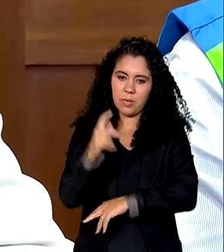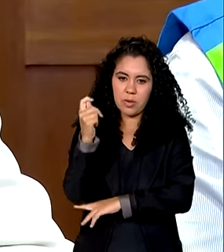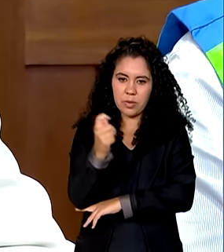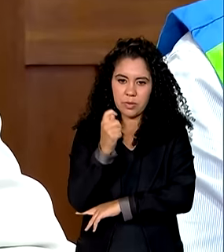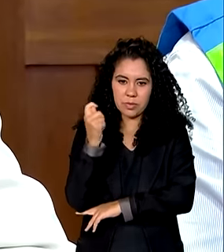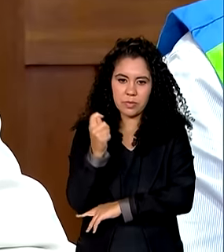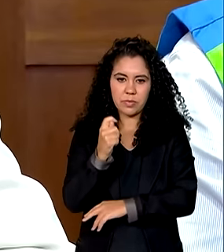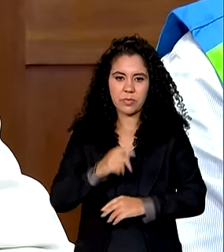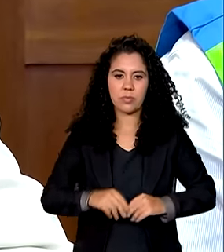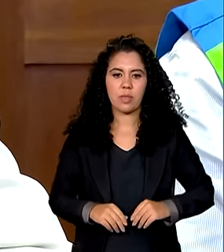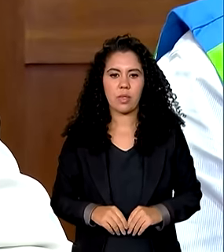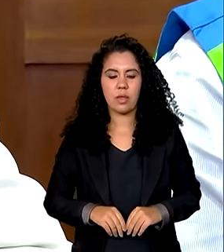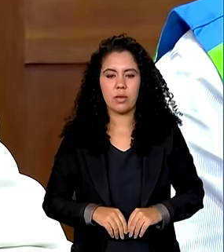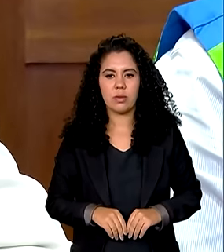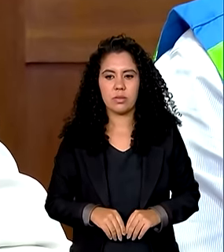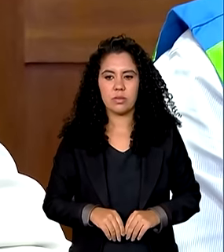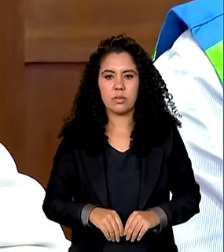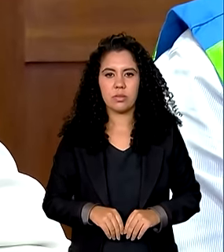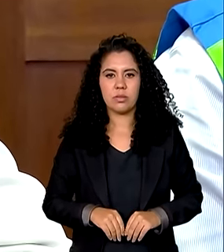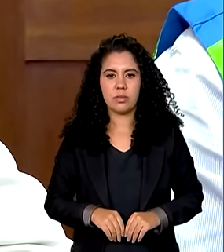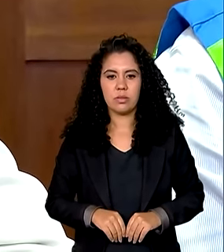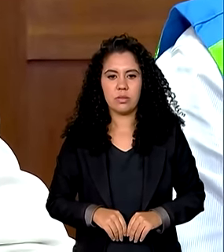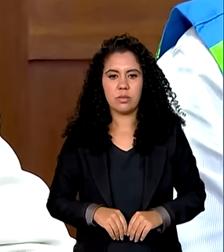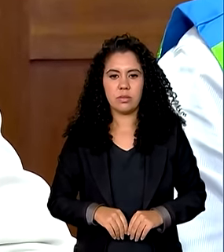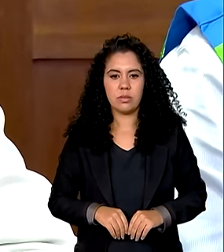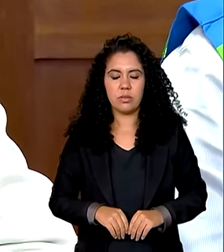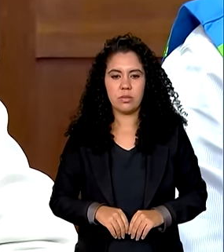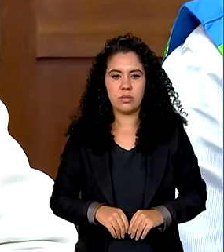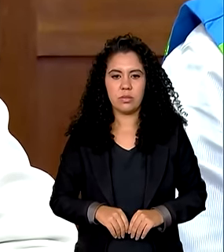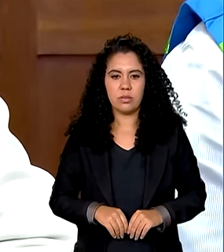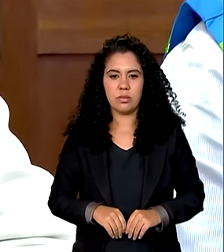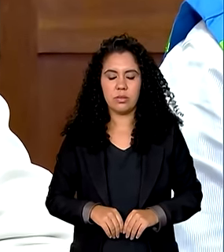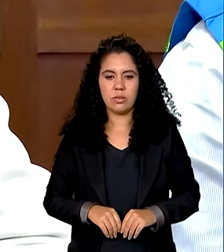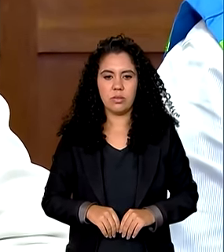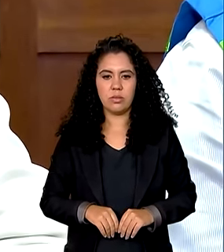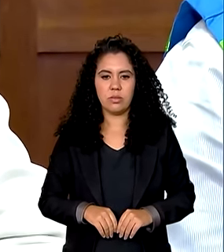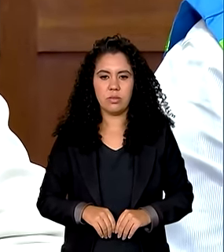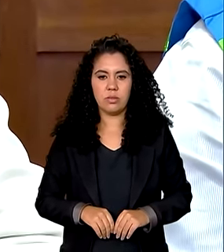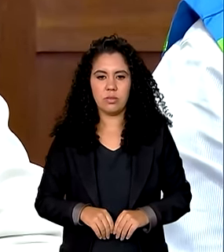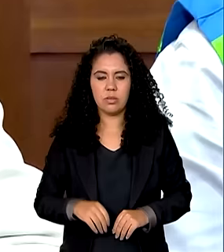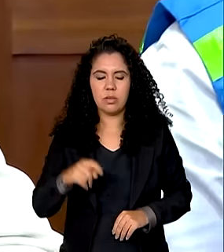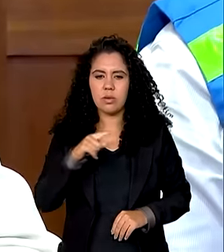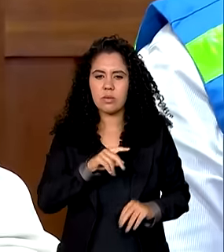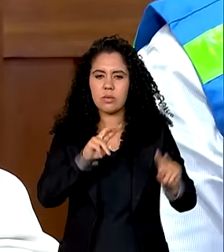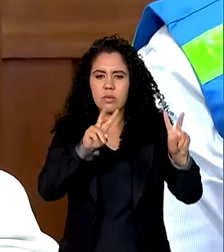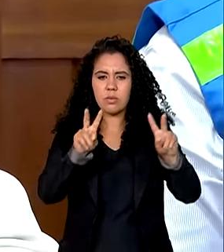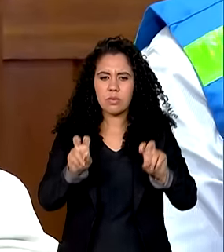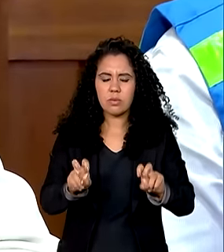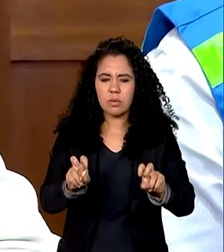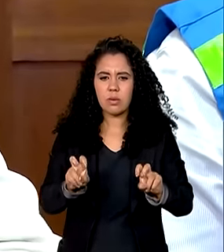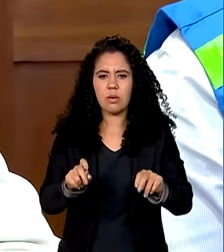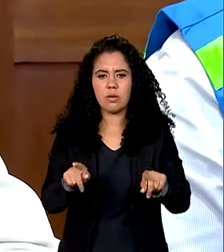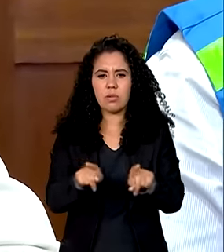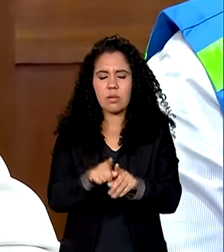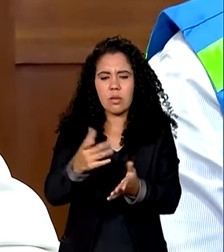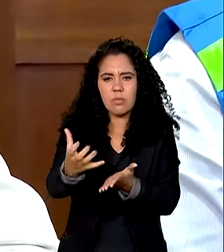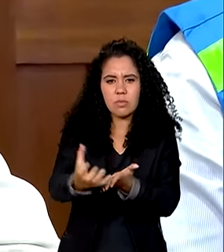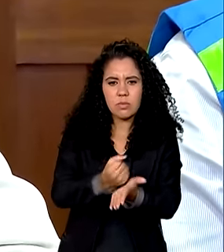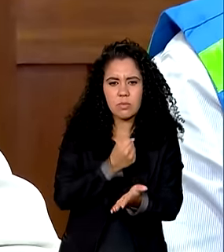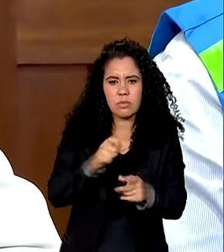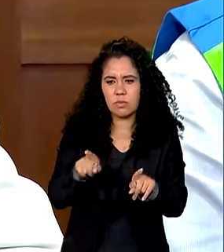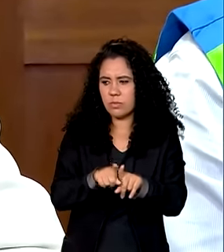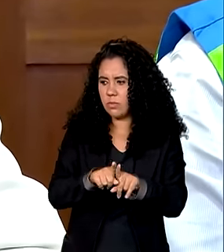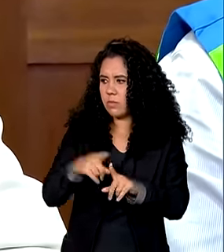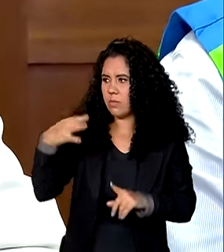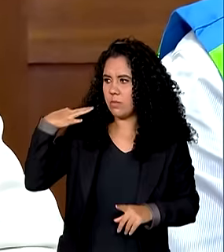ministro Eduardo Danecó boa tarde senhores passando por locais de abrigo também os pontos de resgate alguns voluntários